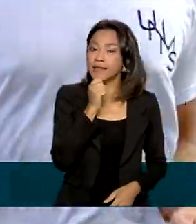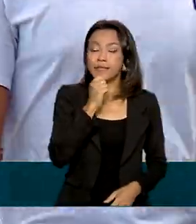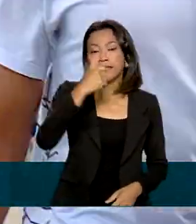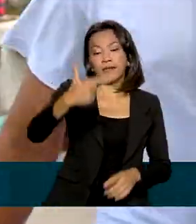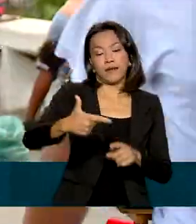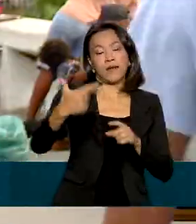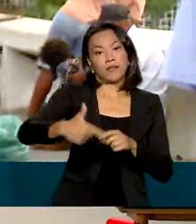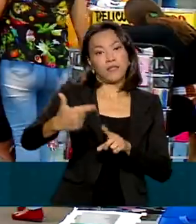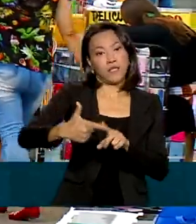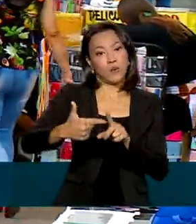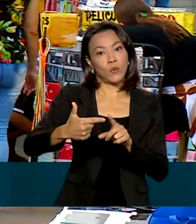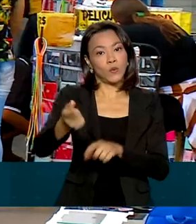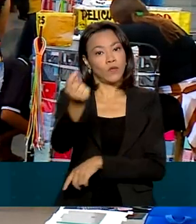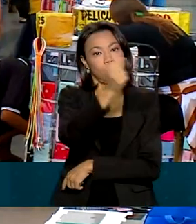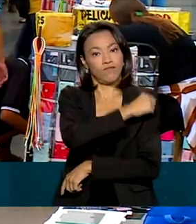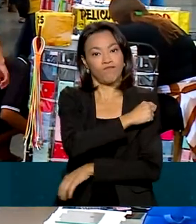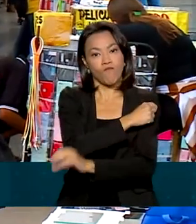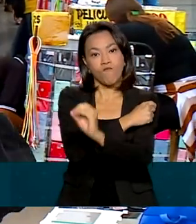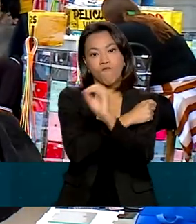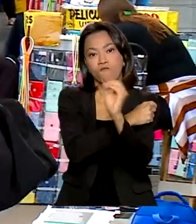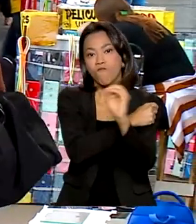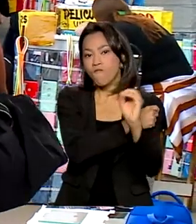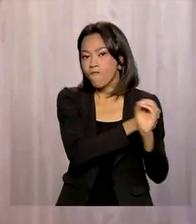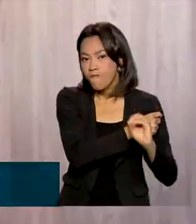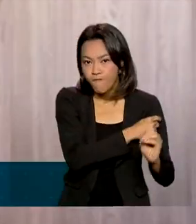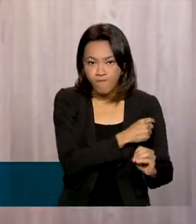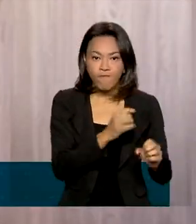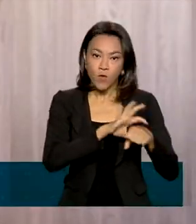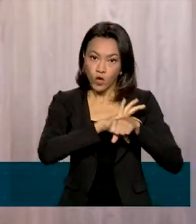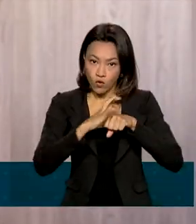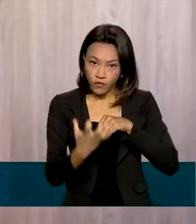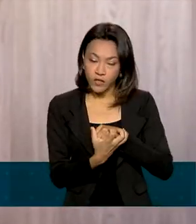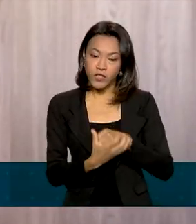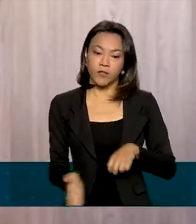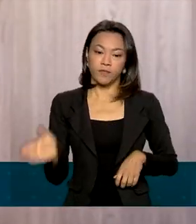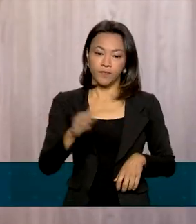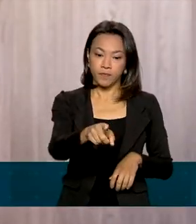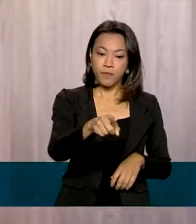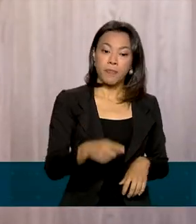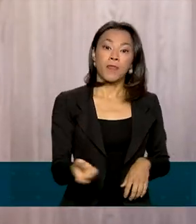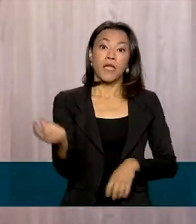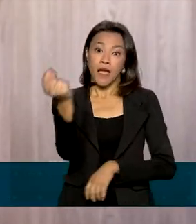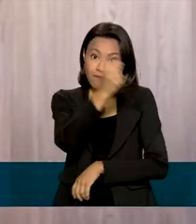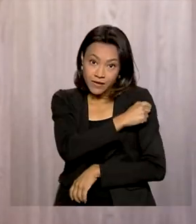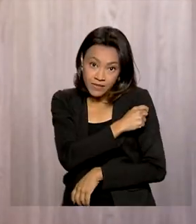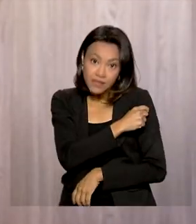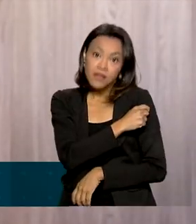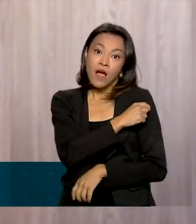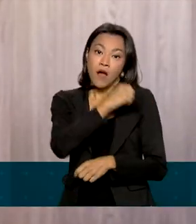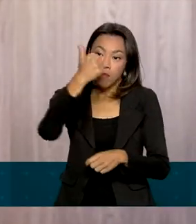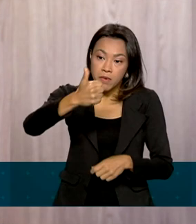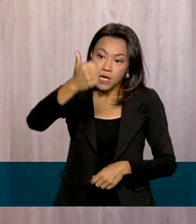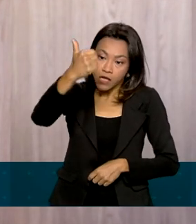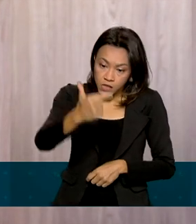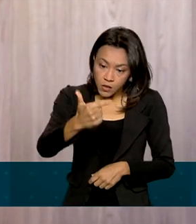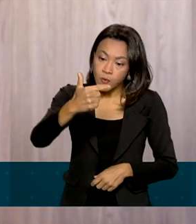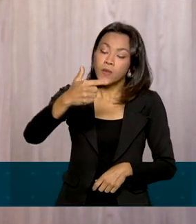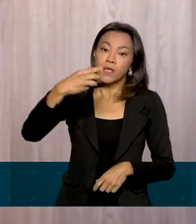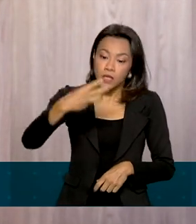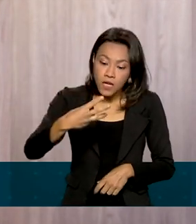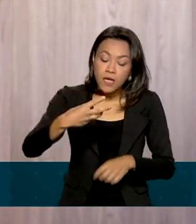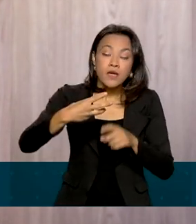dose do imunizante contra a Covid-19. Completar o esquema vacinal é fundamental